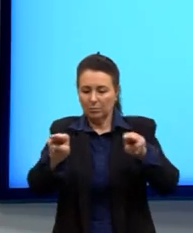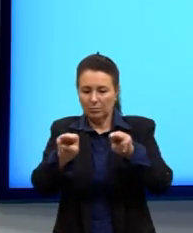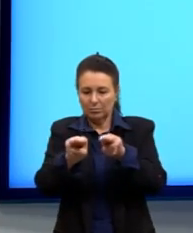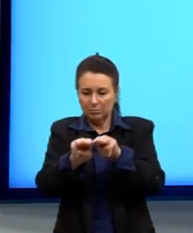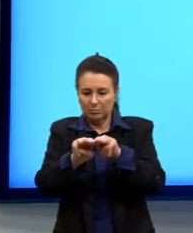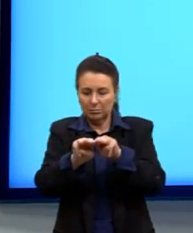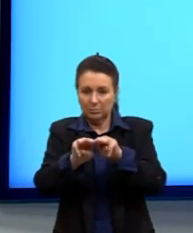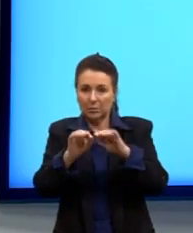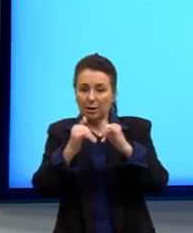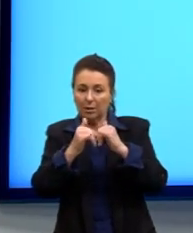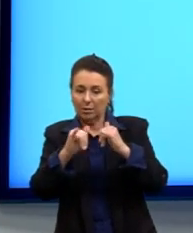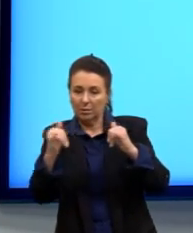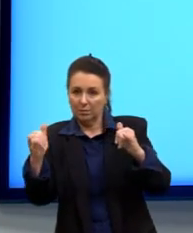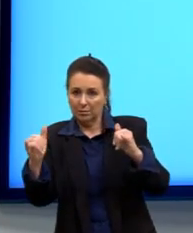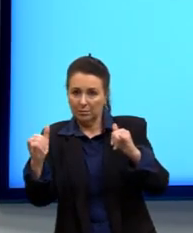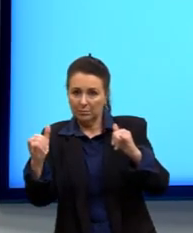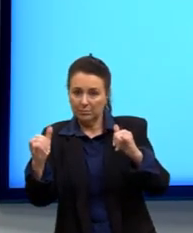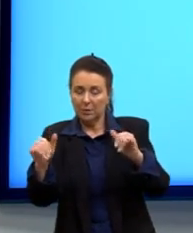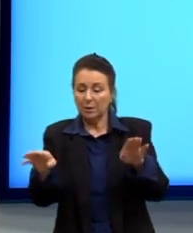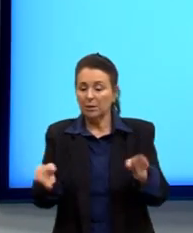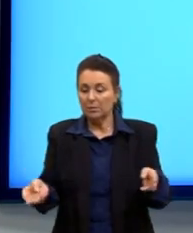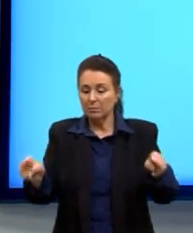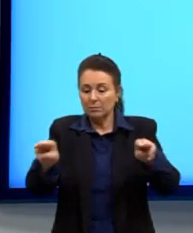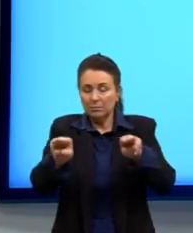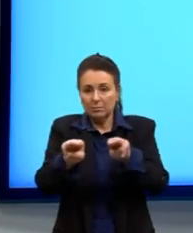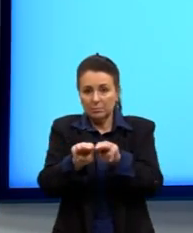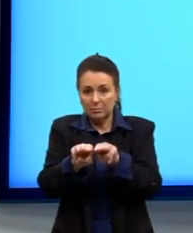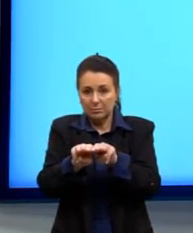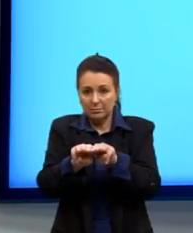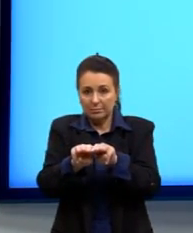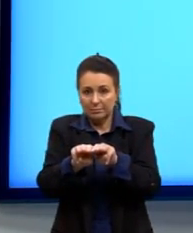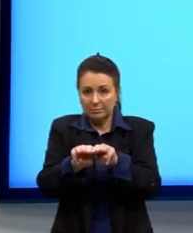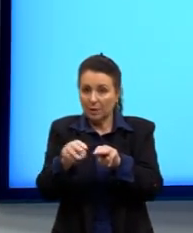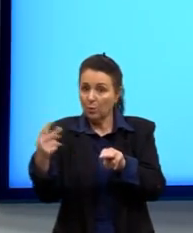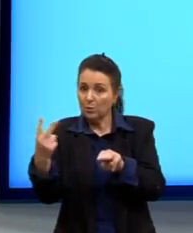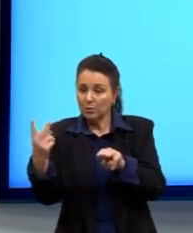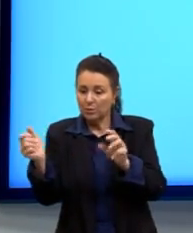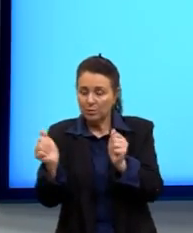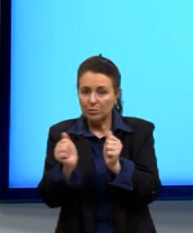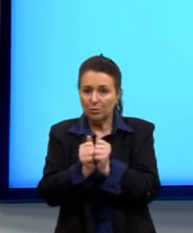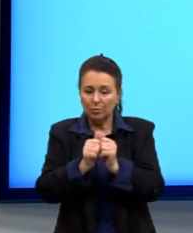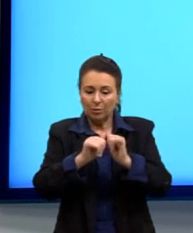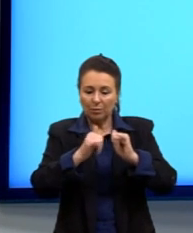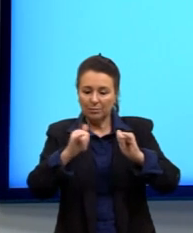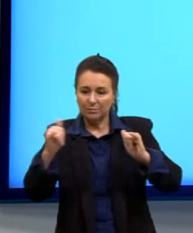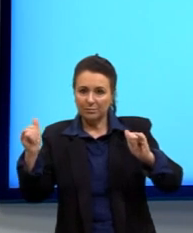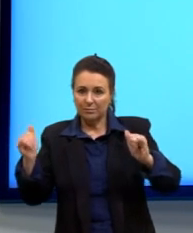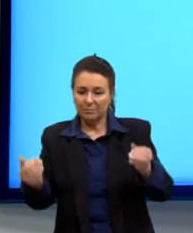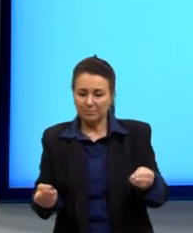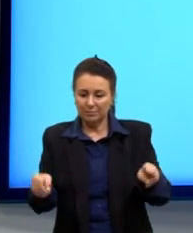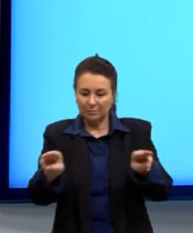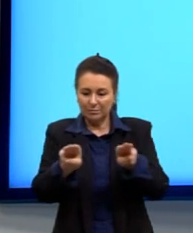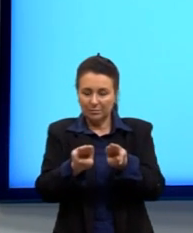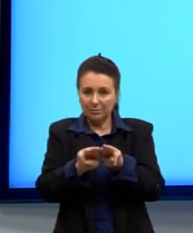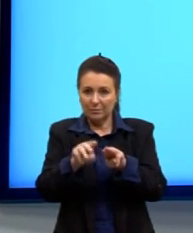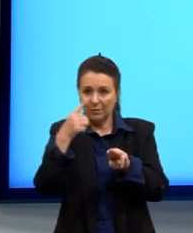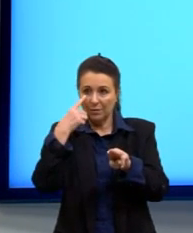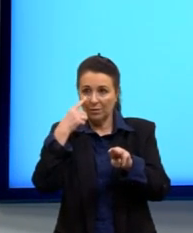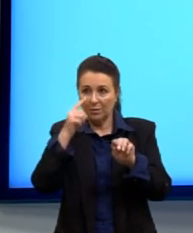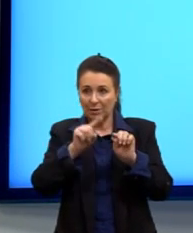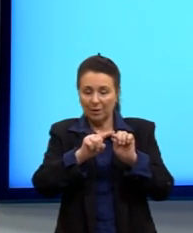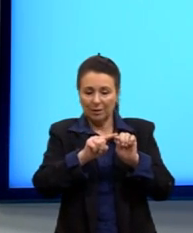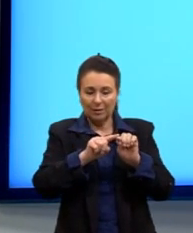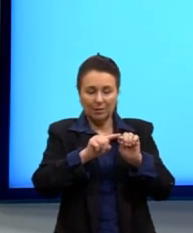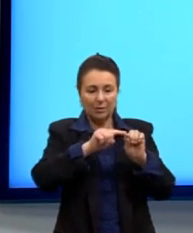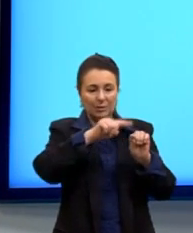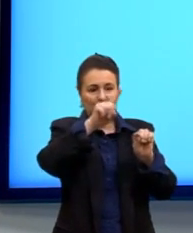elétrica e uma componente, então, que vai ser magnética. Então, aqui nesse gráfico, a gente consegue observar como